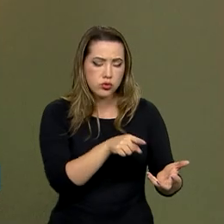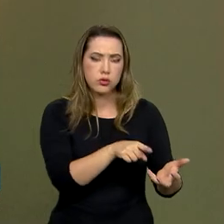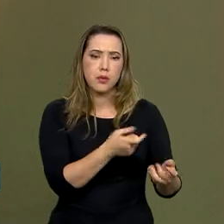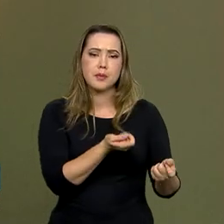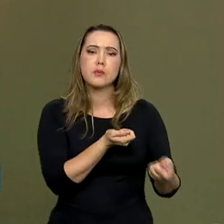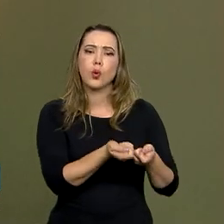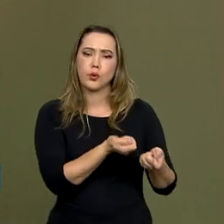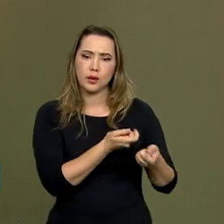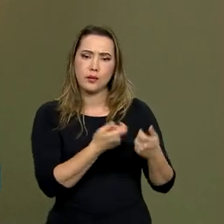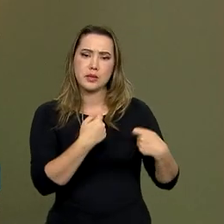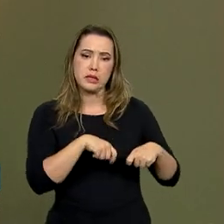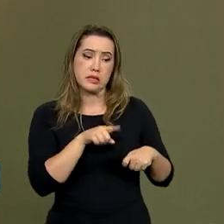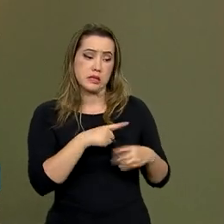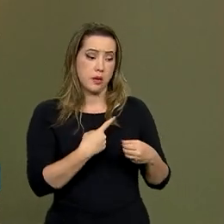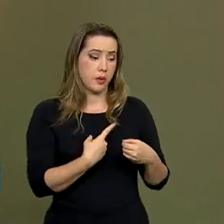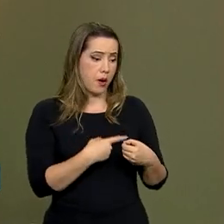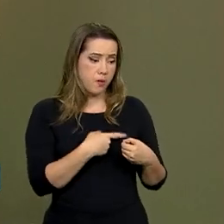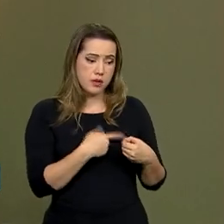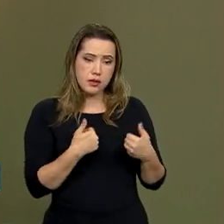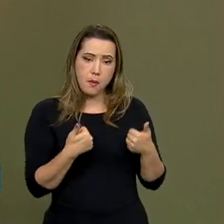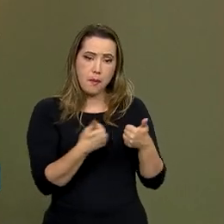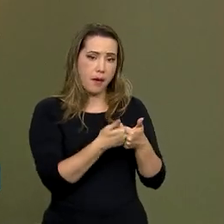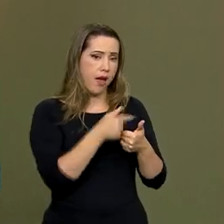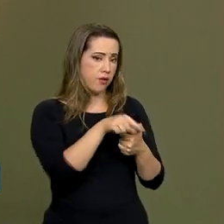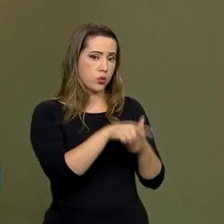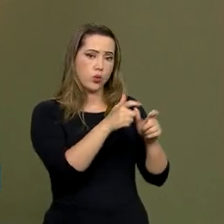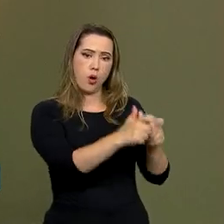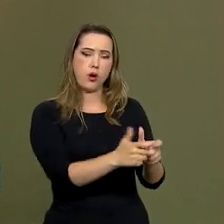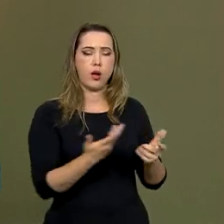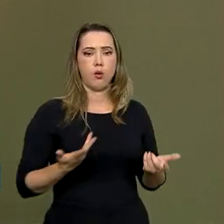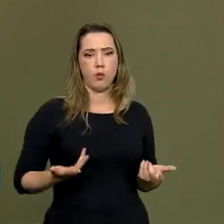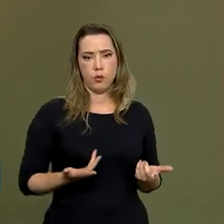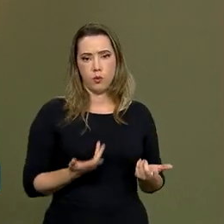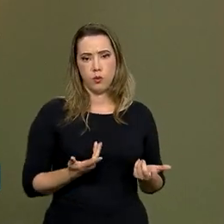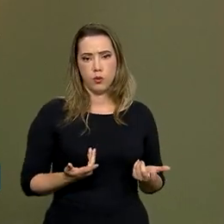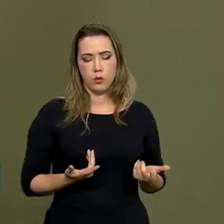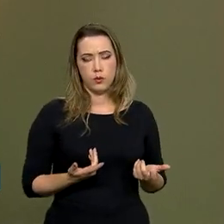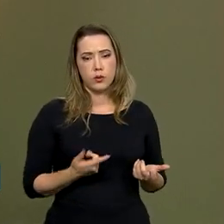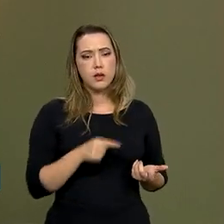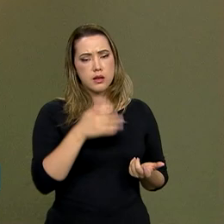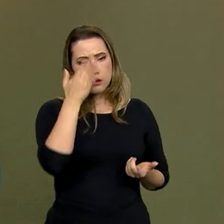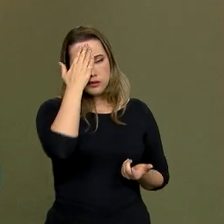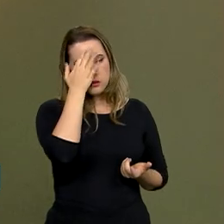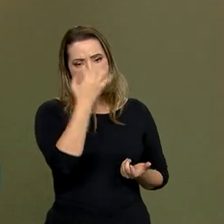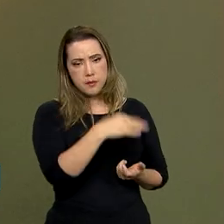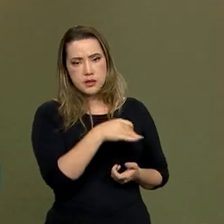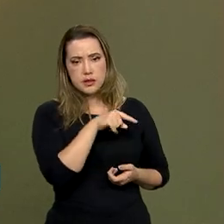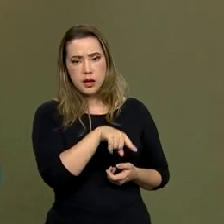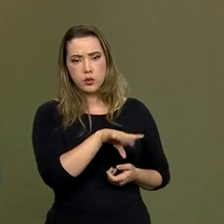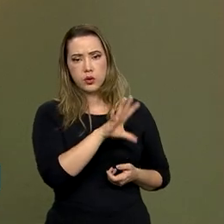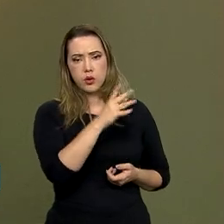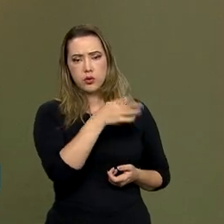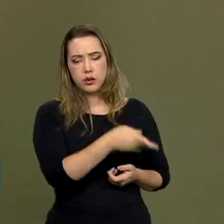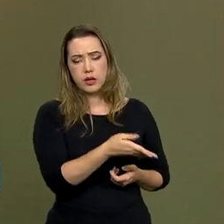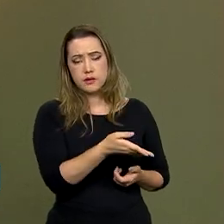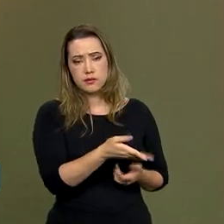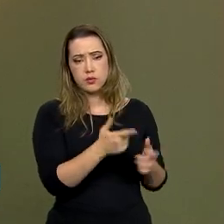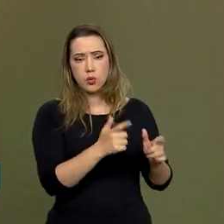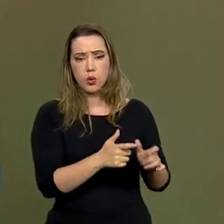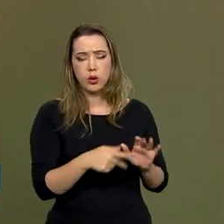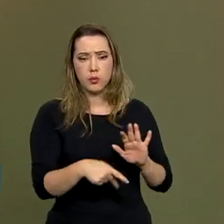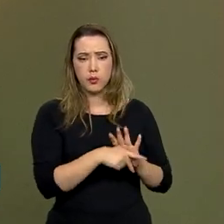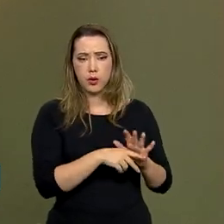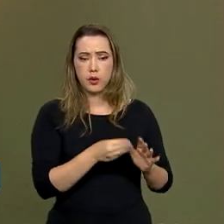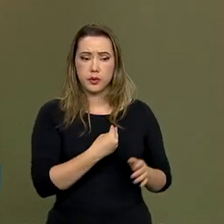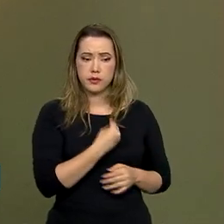Por quê? O município é que está mais próximo daquela propriedade, o município que está mais próximo, ele sabe daquela realidade ali de uma determinada